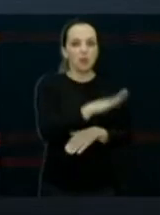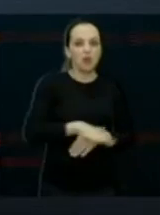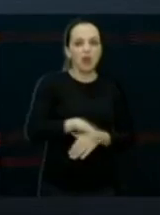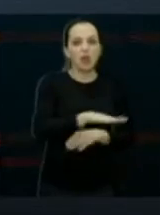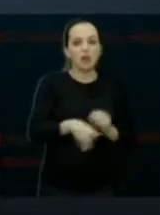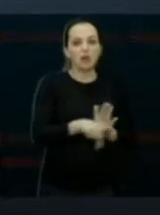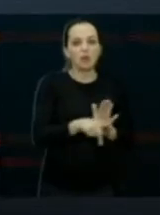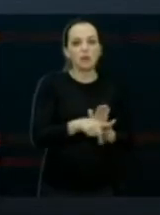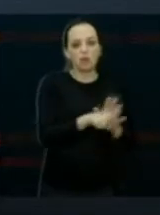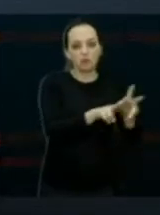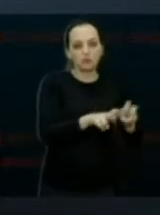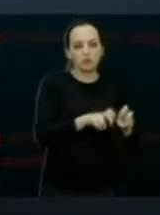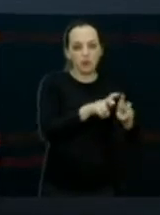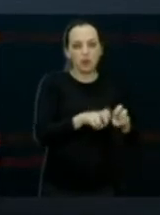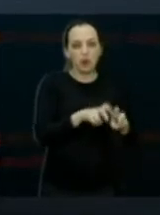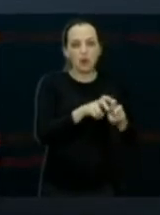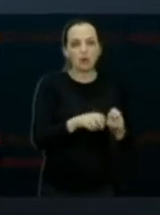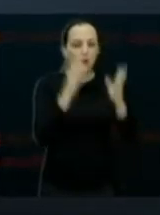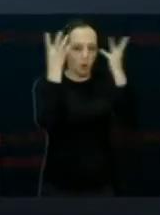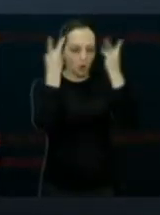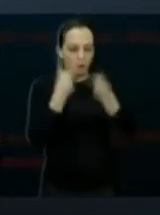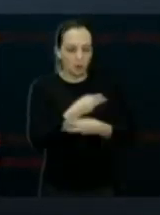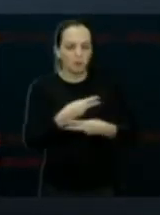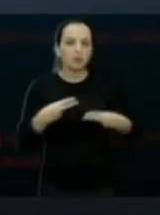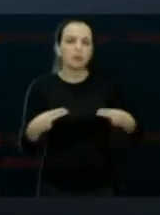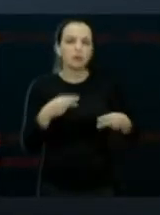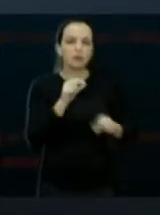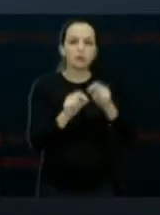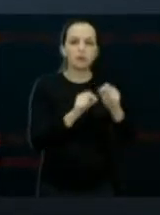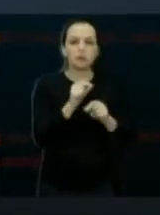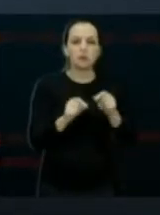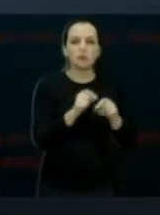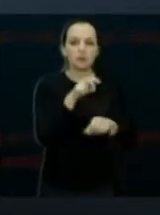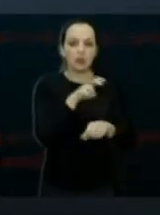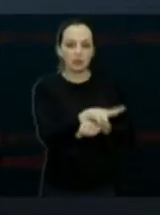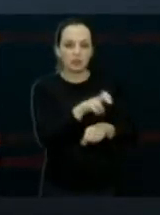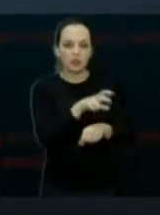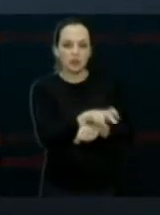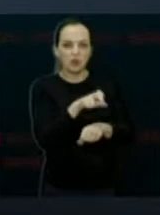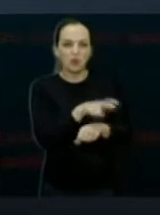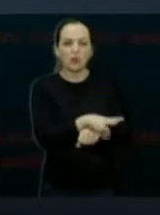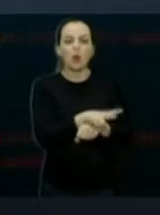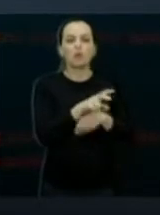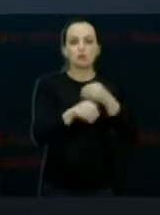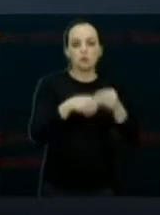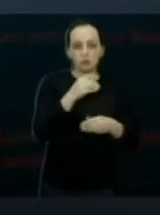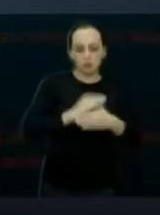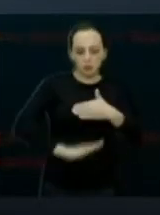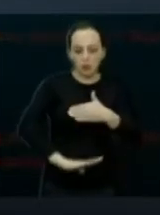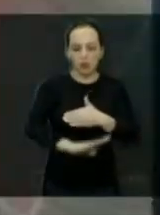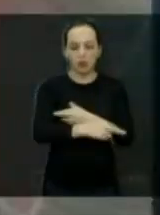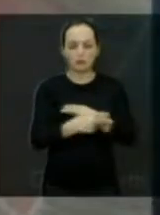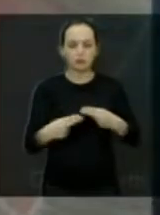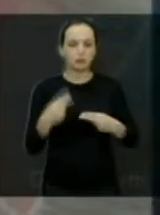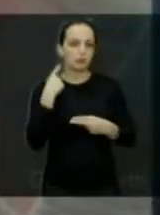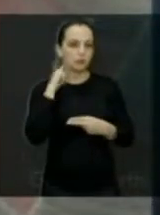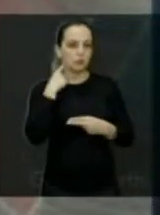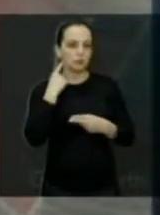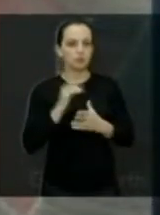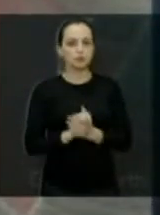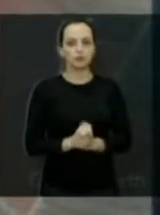agricultura e à pecuária, através de defensivos agrícolas, fertilizantes, excrementos de animais, erosão e assim por diante. Pode passar.